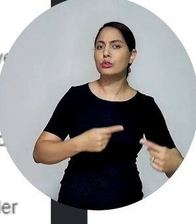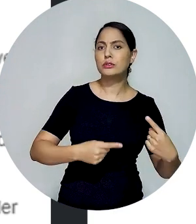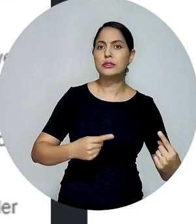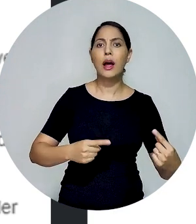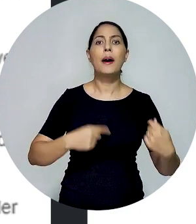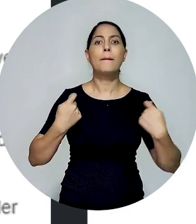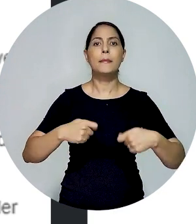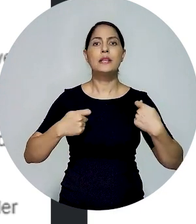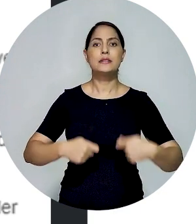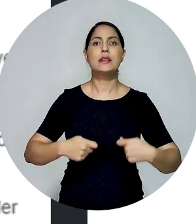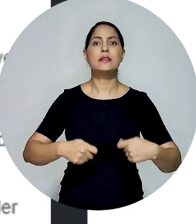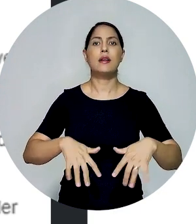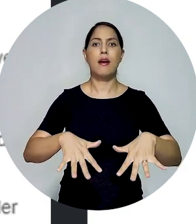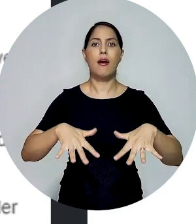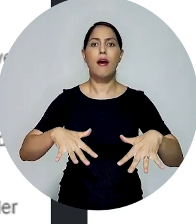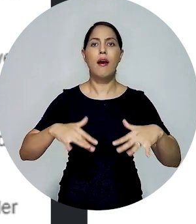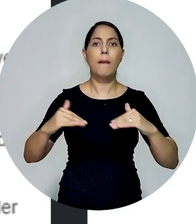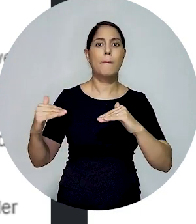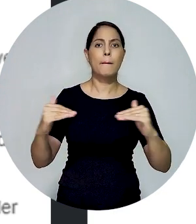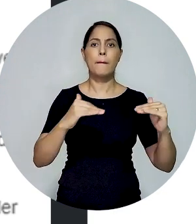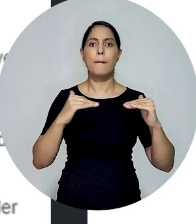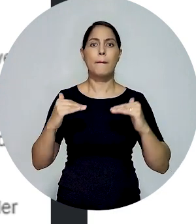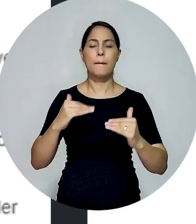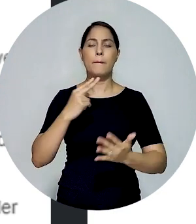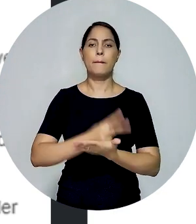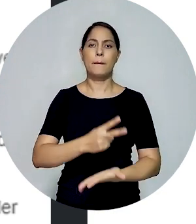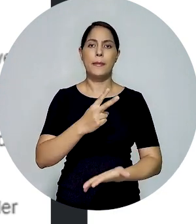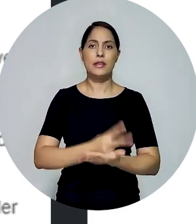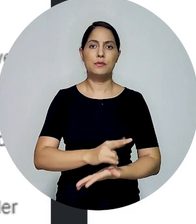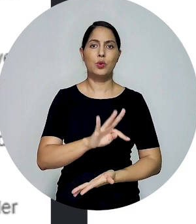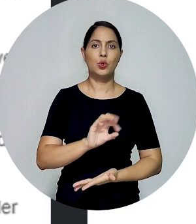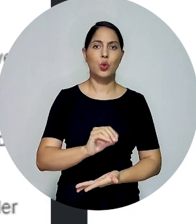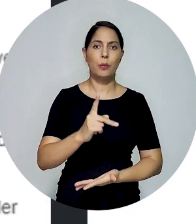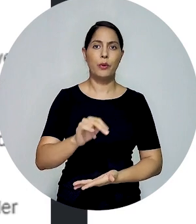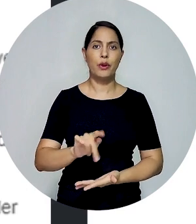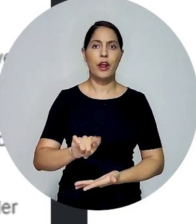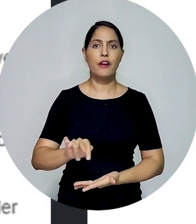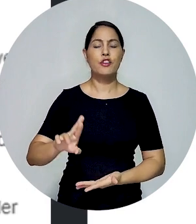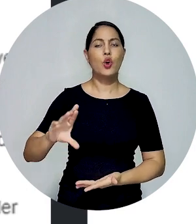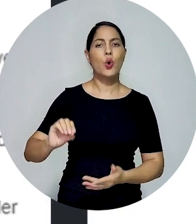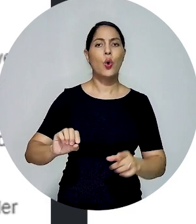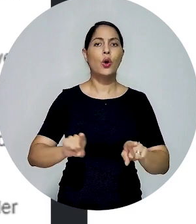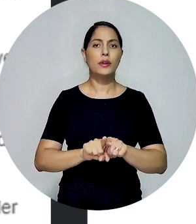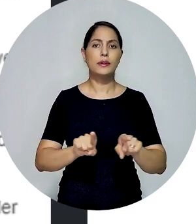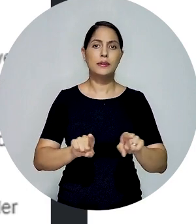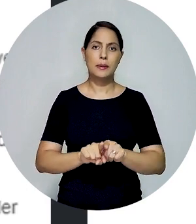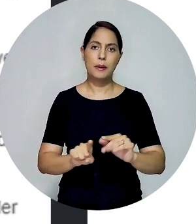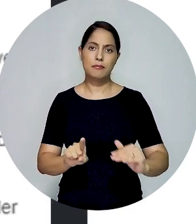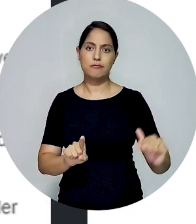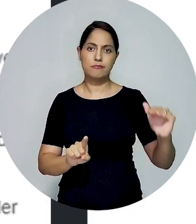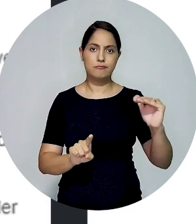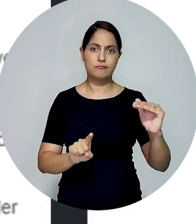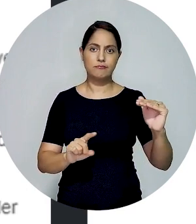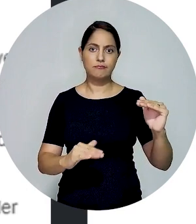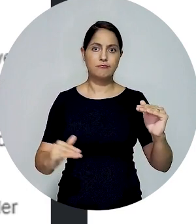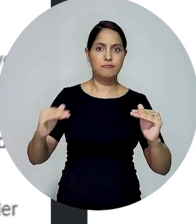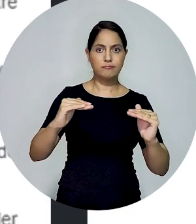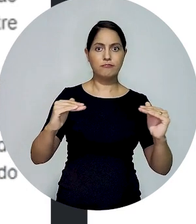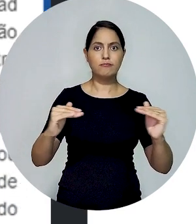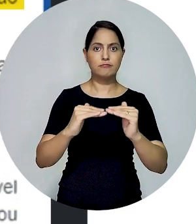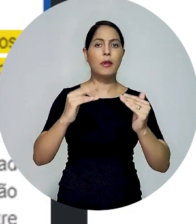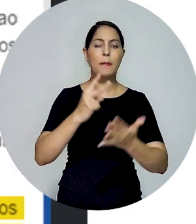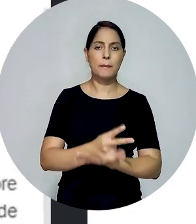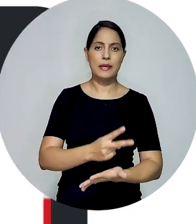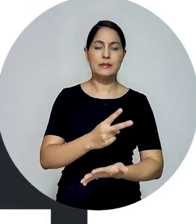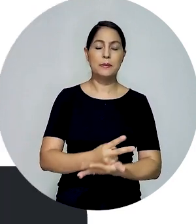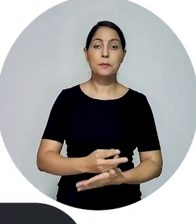requerido devem permanecer no mesmo plano topográfico e em posição equidistante em relação ao magistrado que as presidir.